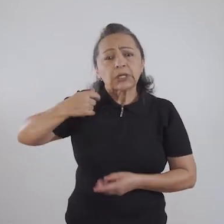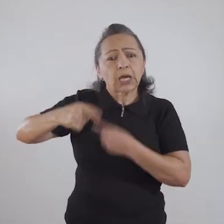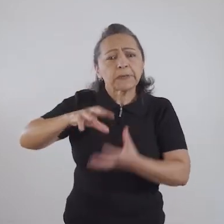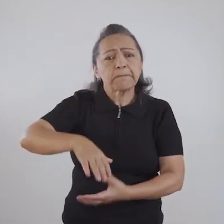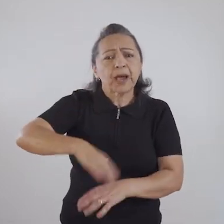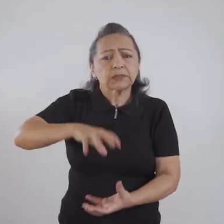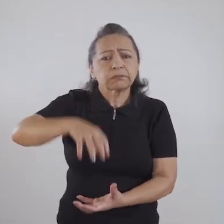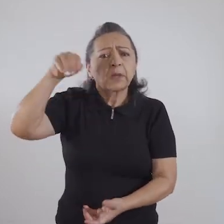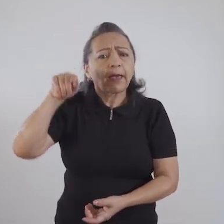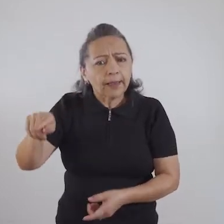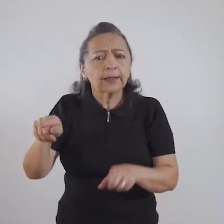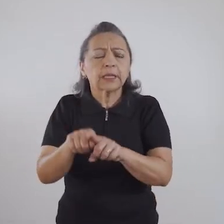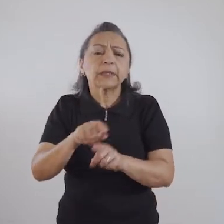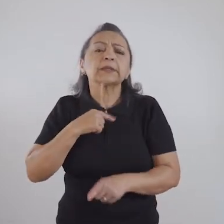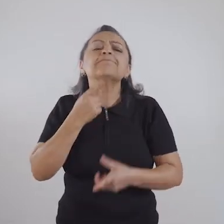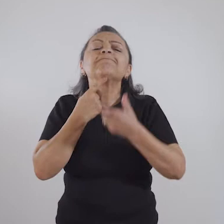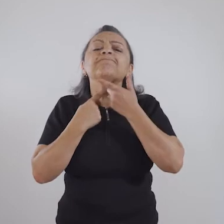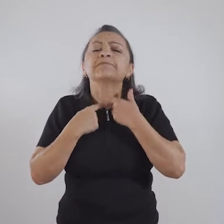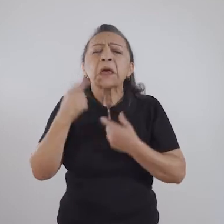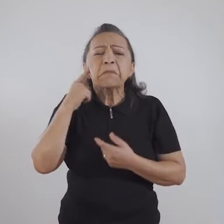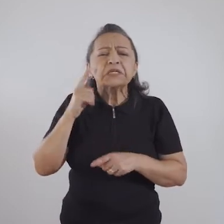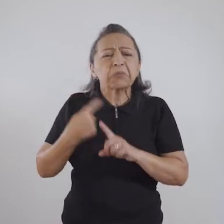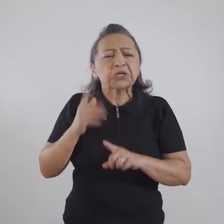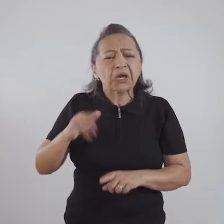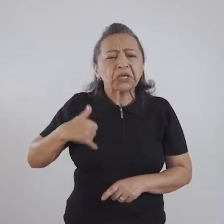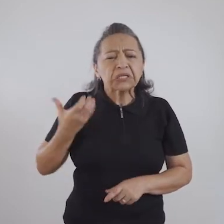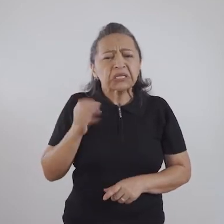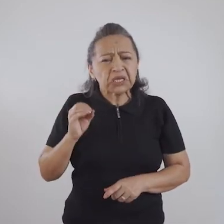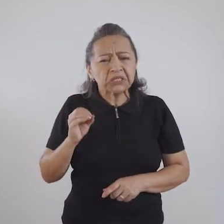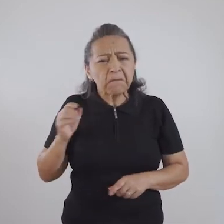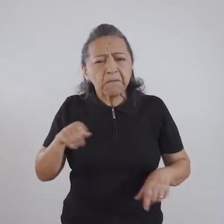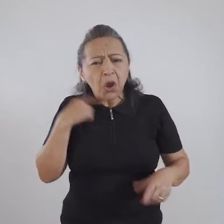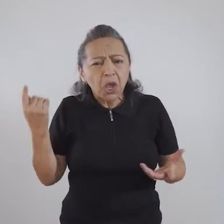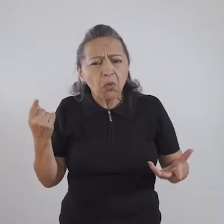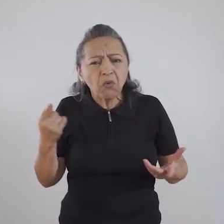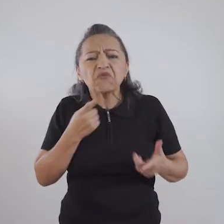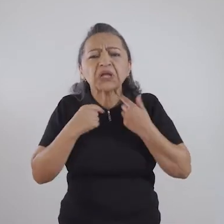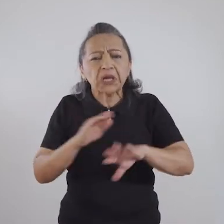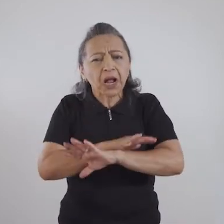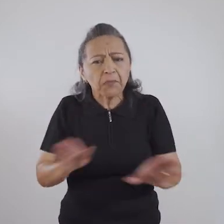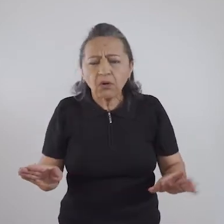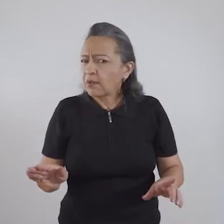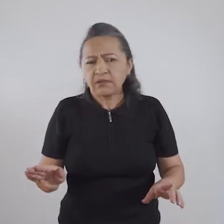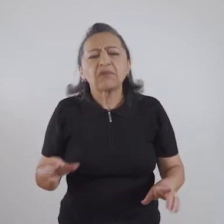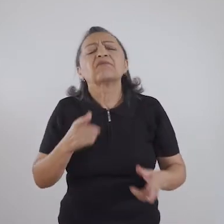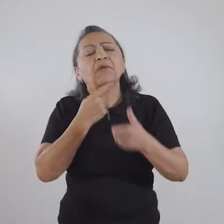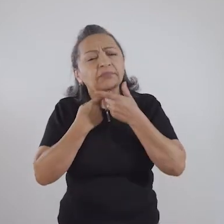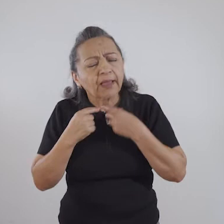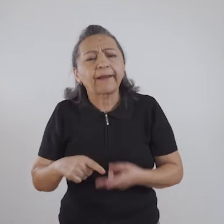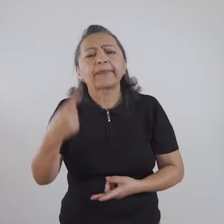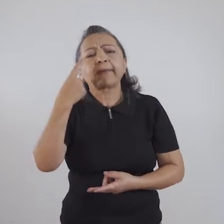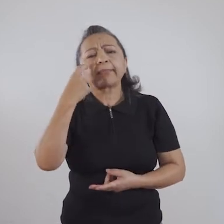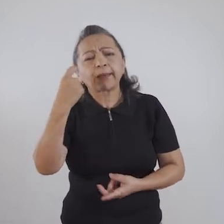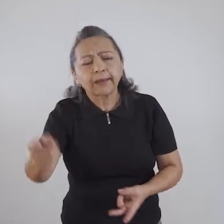mais idosa, de que ela também tem desejo, de que não é porque ela fez 60 anos que isso tudo acaba, né? Que o desejo,